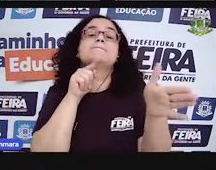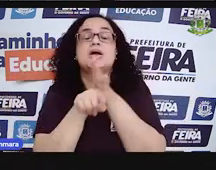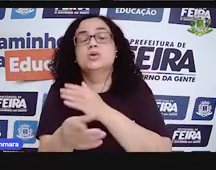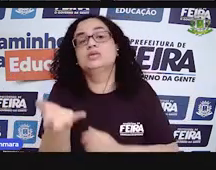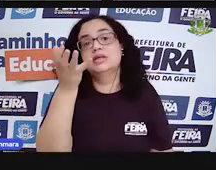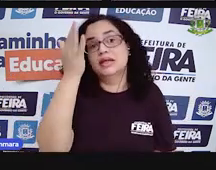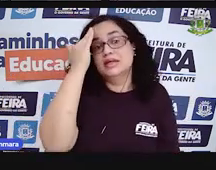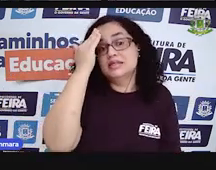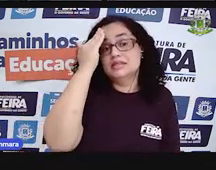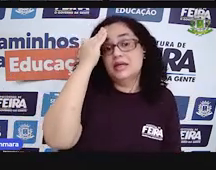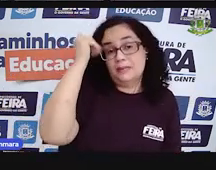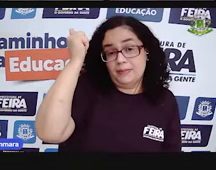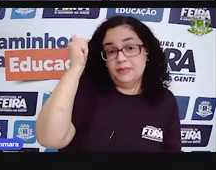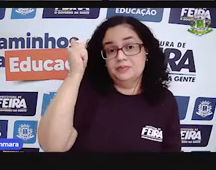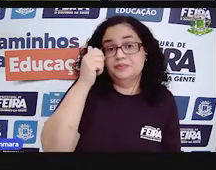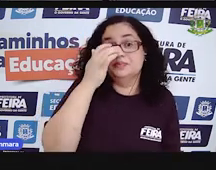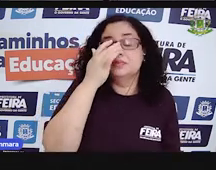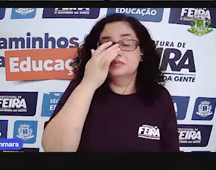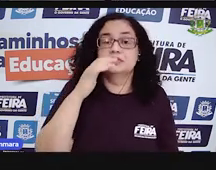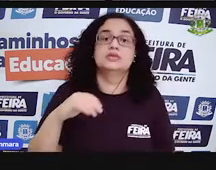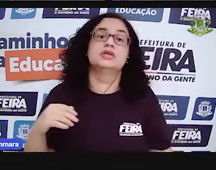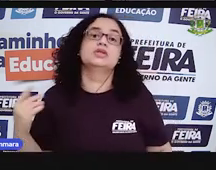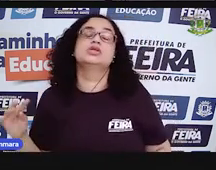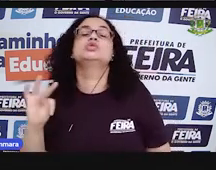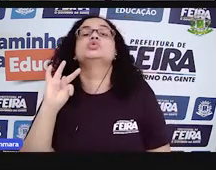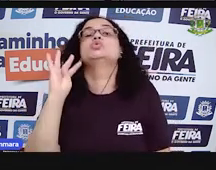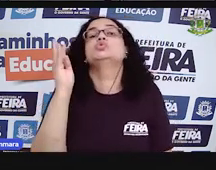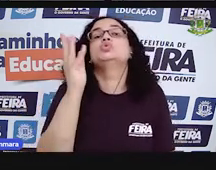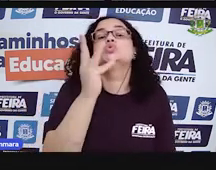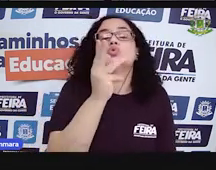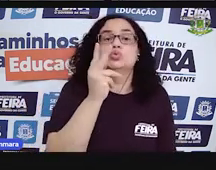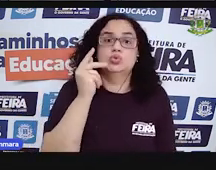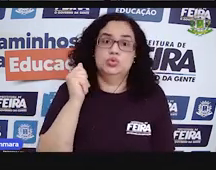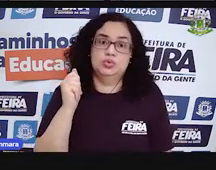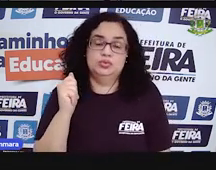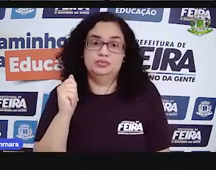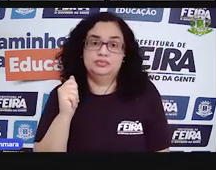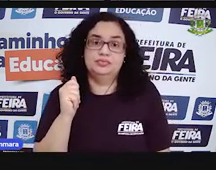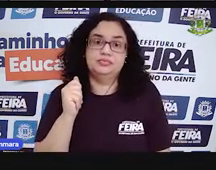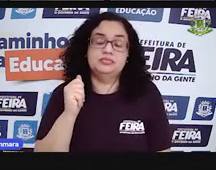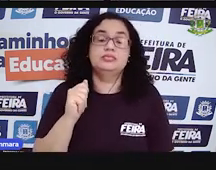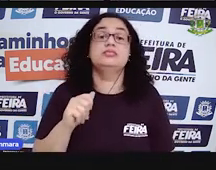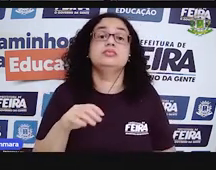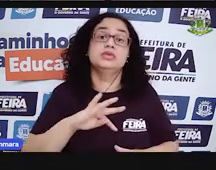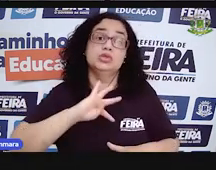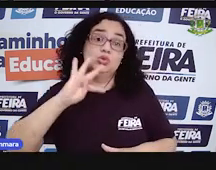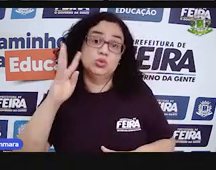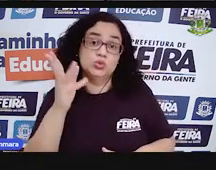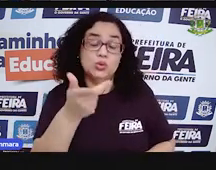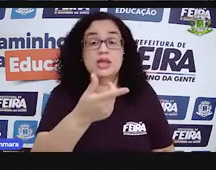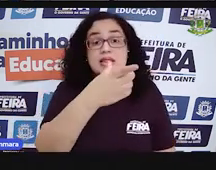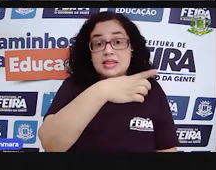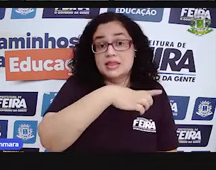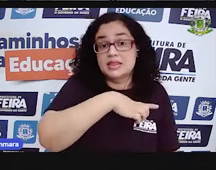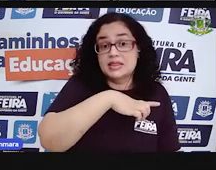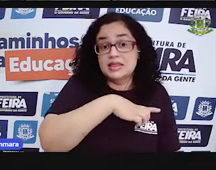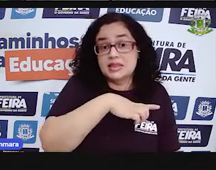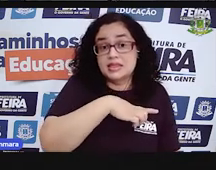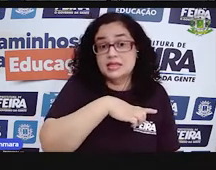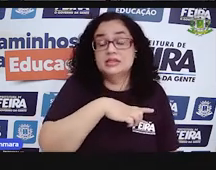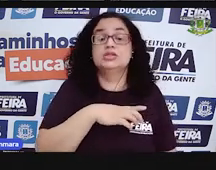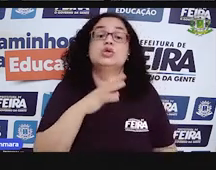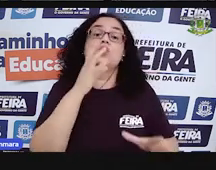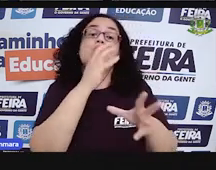saber. E quando a gente fala desse total, olha, esse total tem a ver com uma